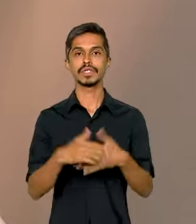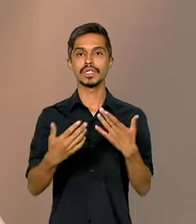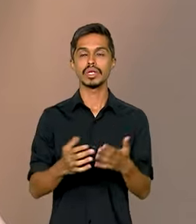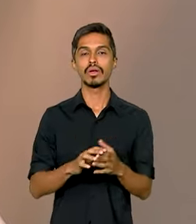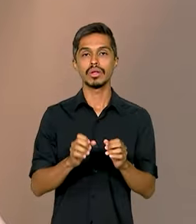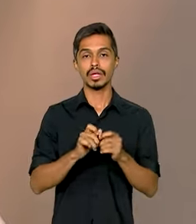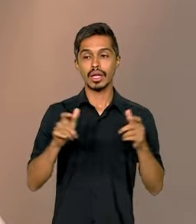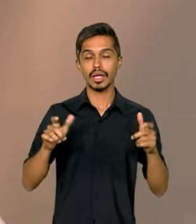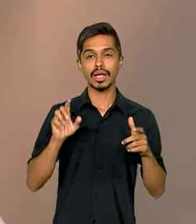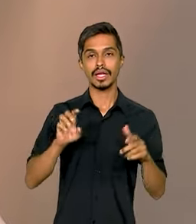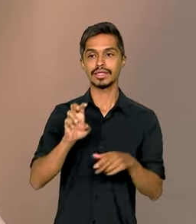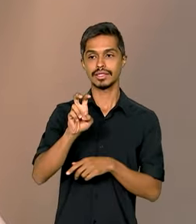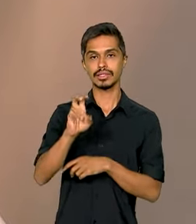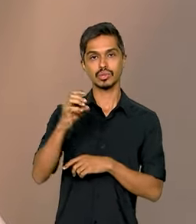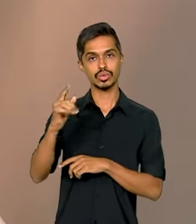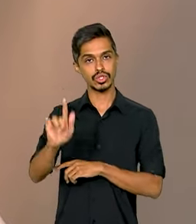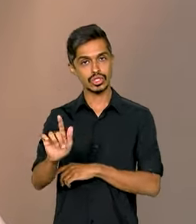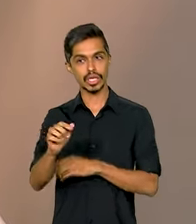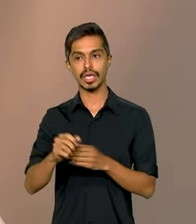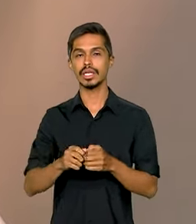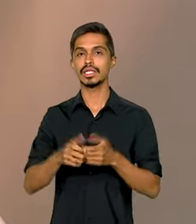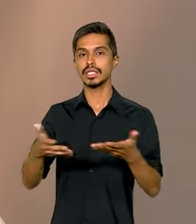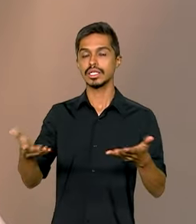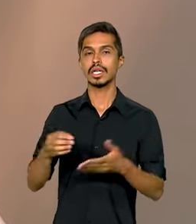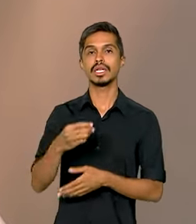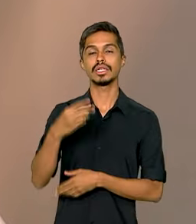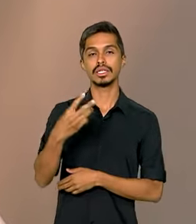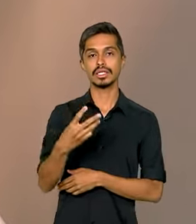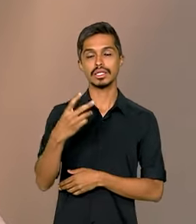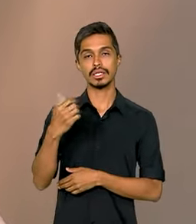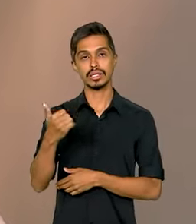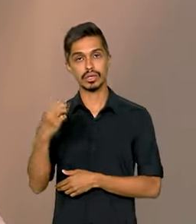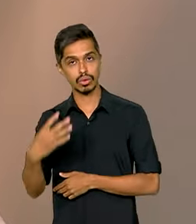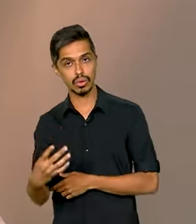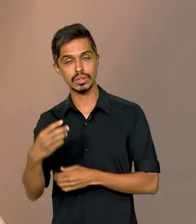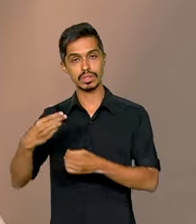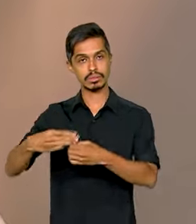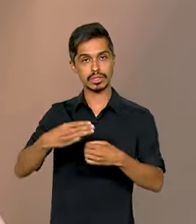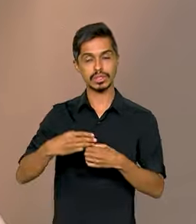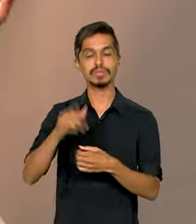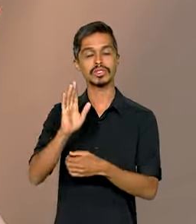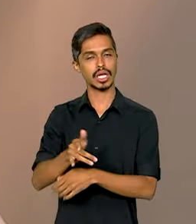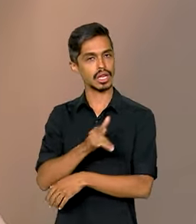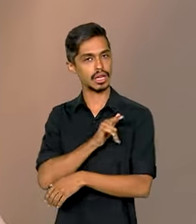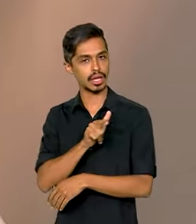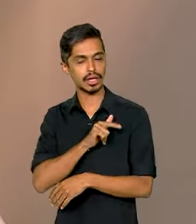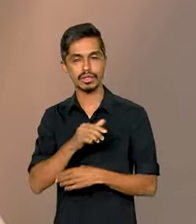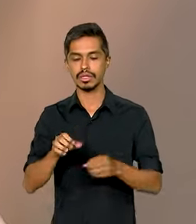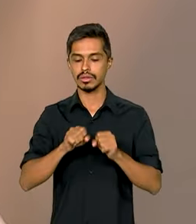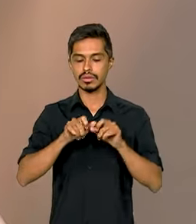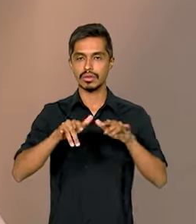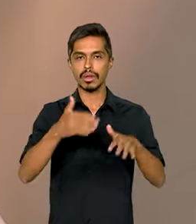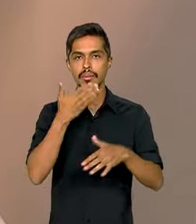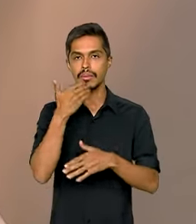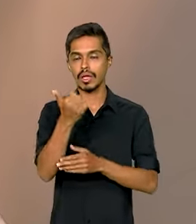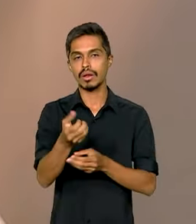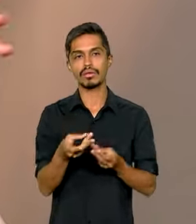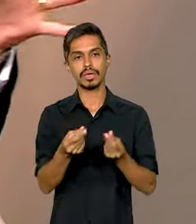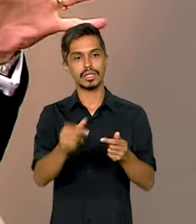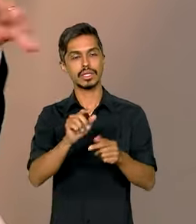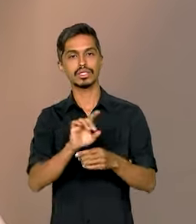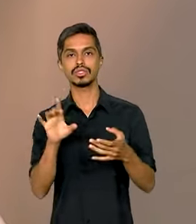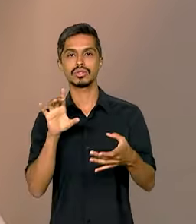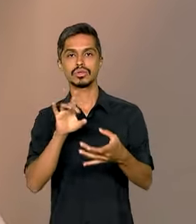5G, que já está presente em 314 municípios no Brasil, vai continuar expandindo, melhorando o sinal, infraestrutura nesses